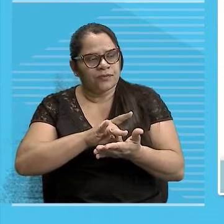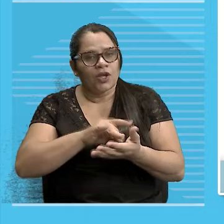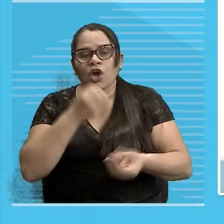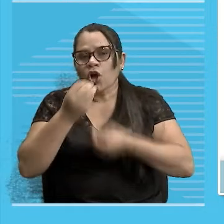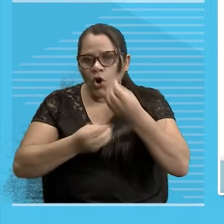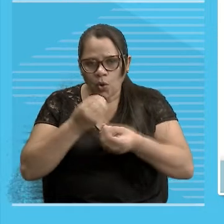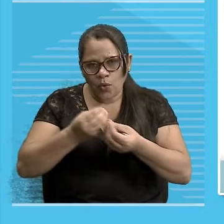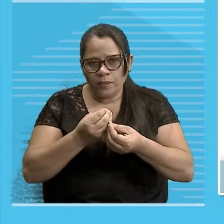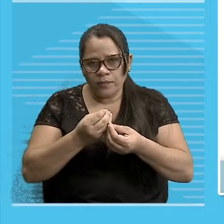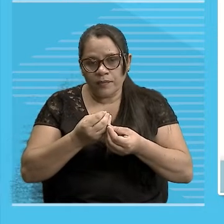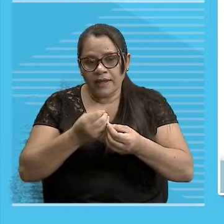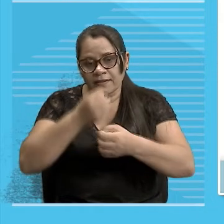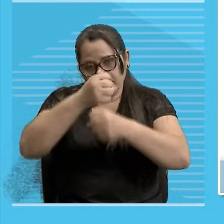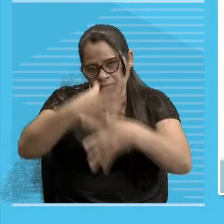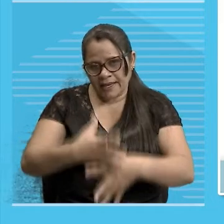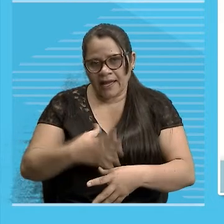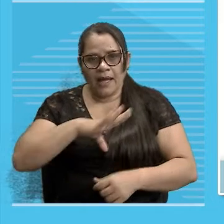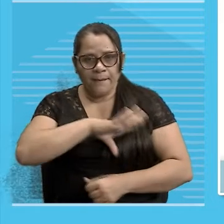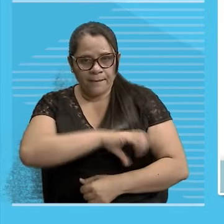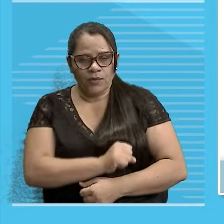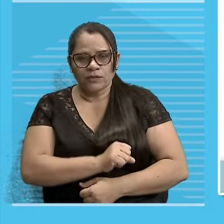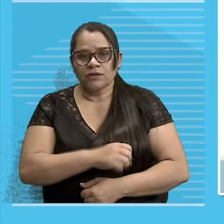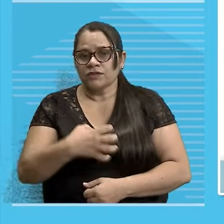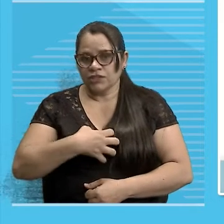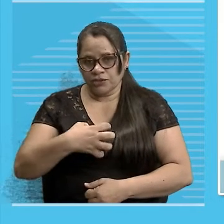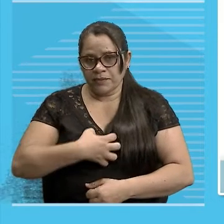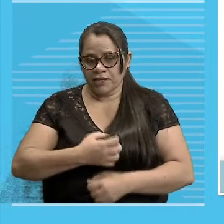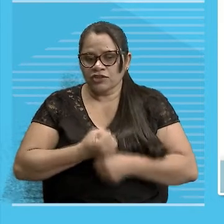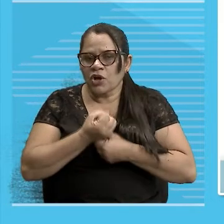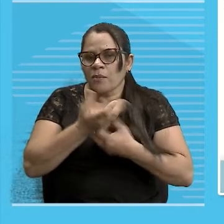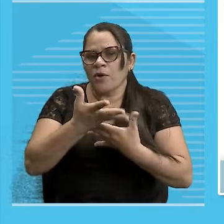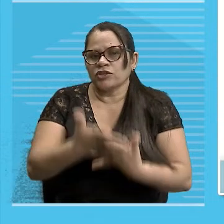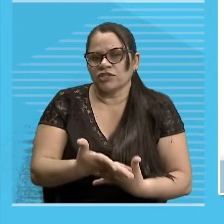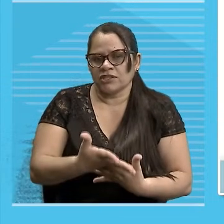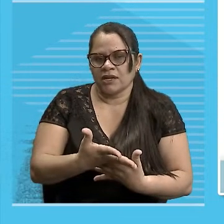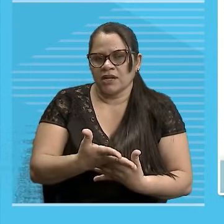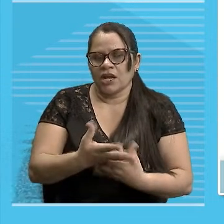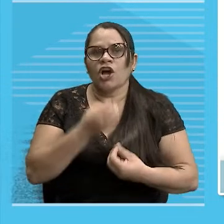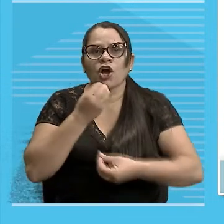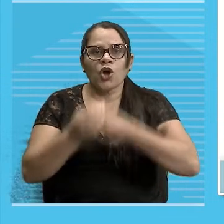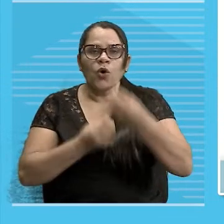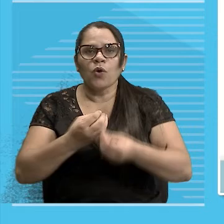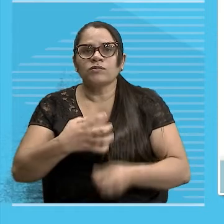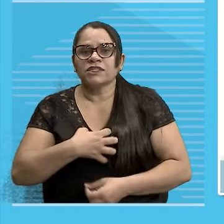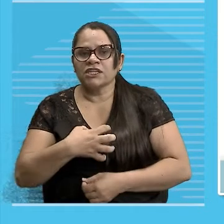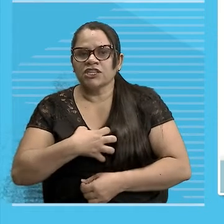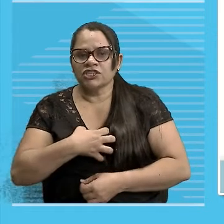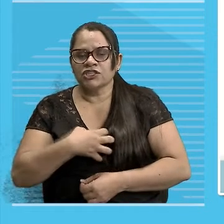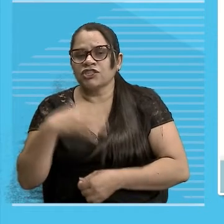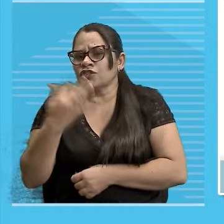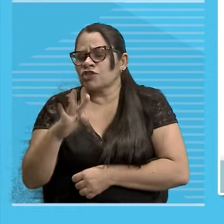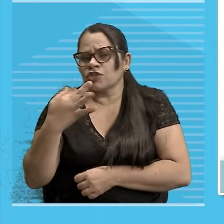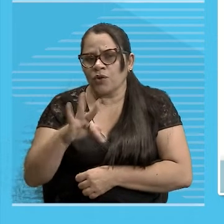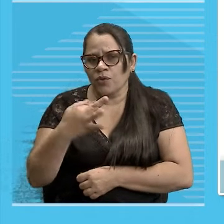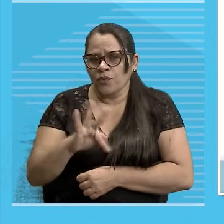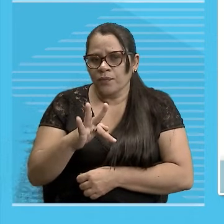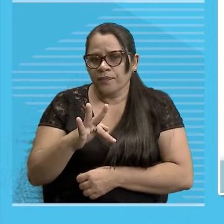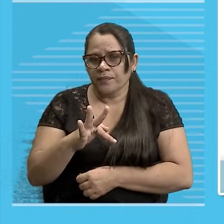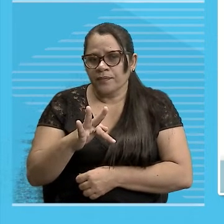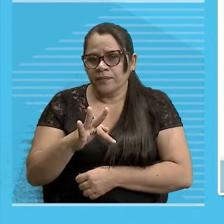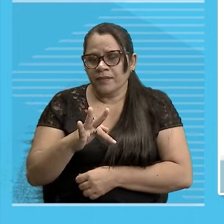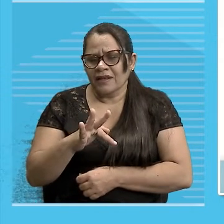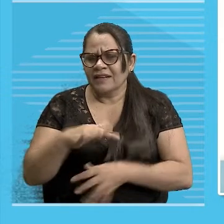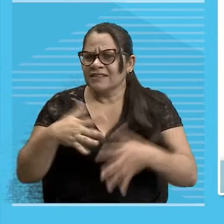falar Em amor Se esse sentimento Não for manifestar Como é que eu vou sentir Dor Se essa dor De alguma